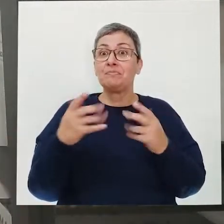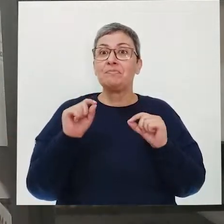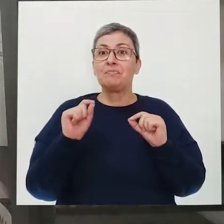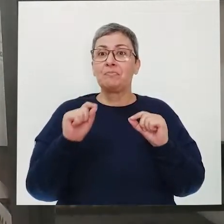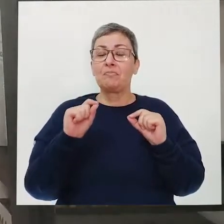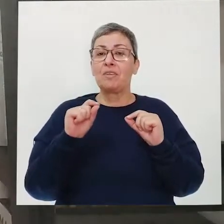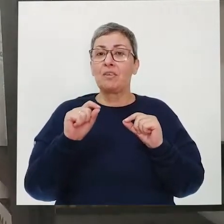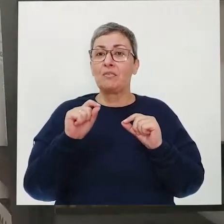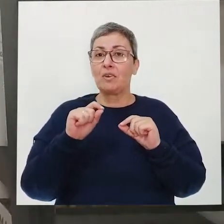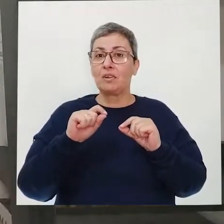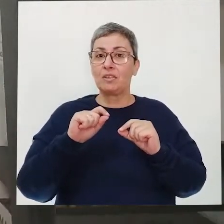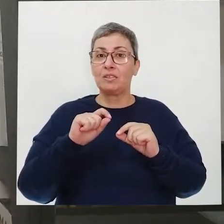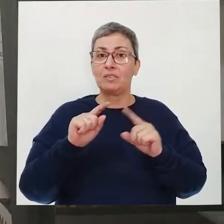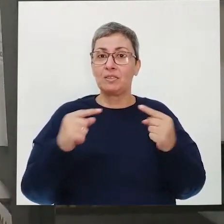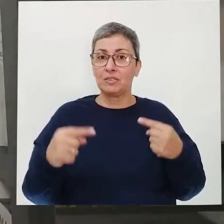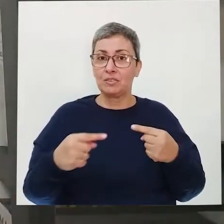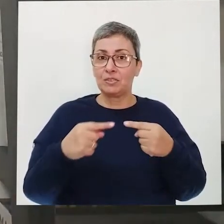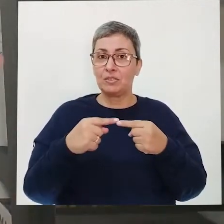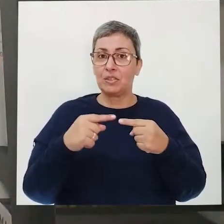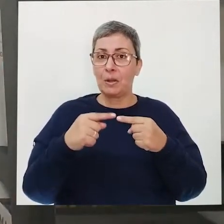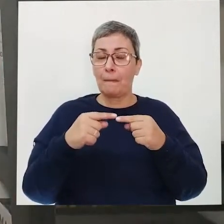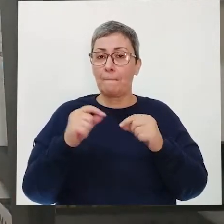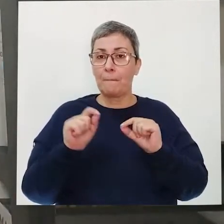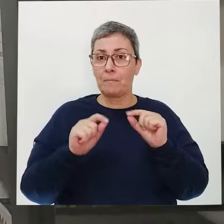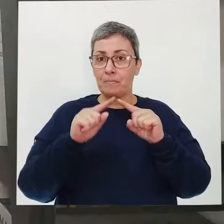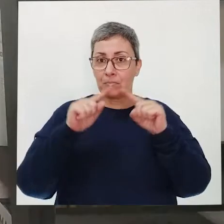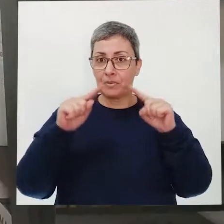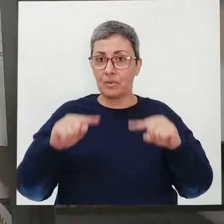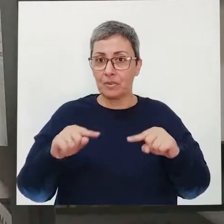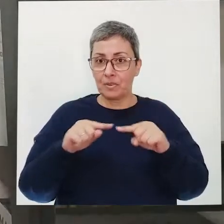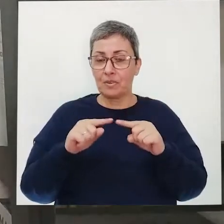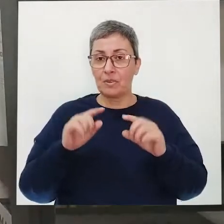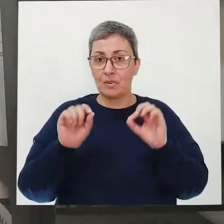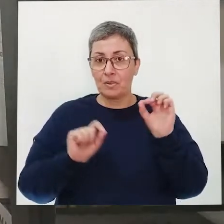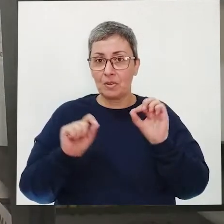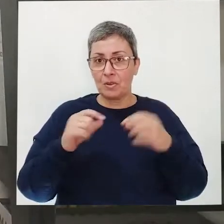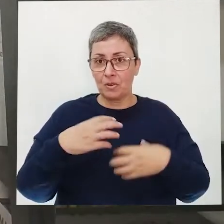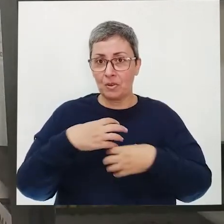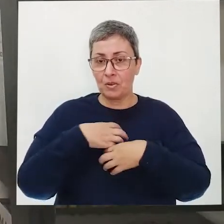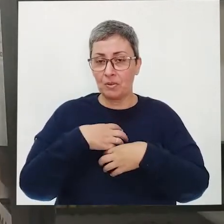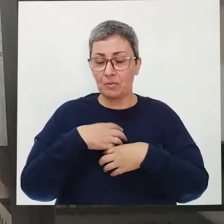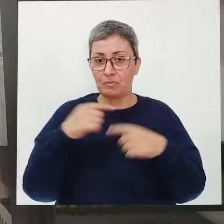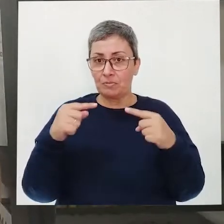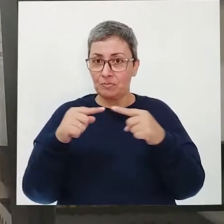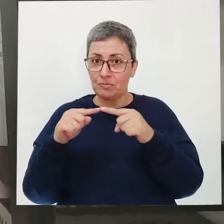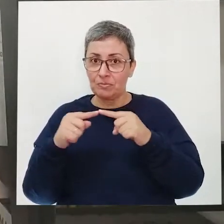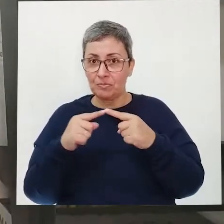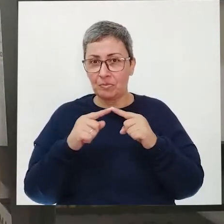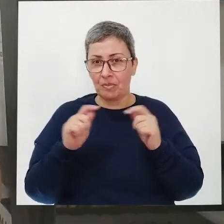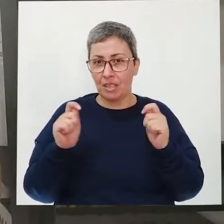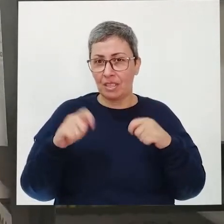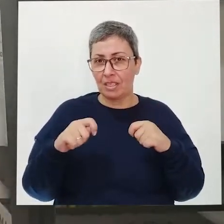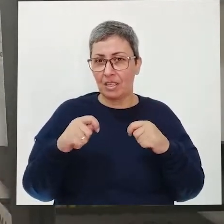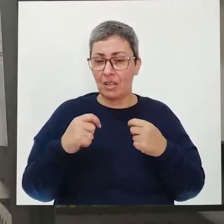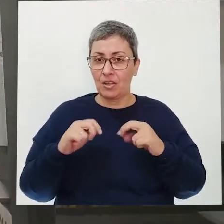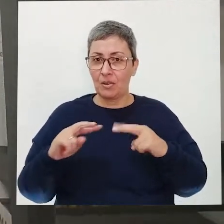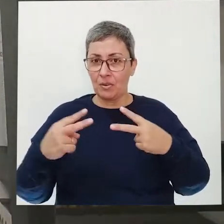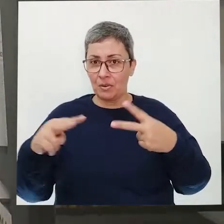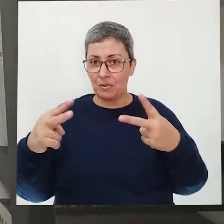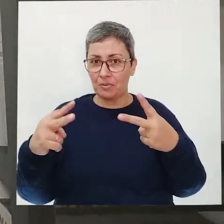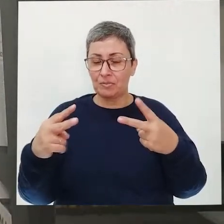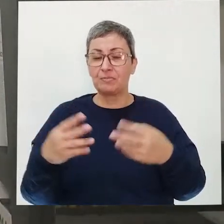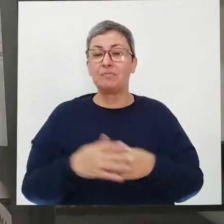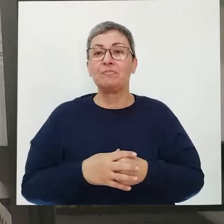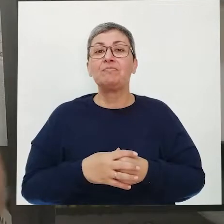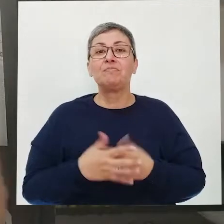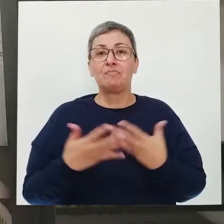aí, vocês fizeram a relação das formas geométricas com os sentimentos? Deu para compartilhar com a gente? Gente,